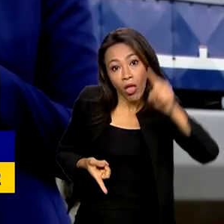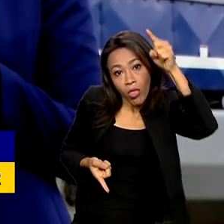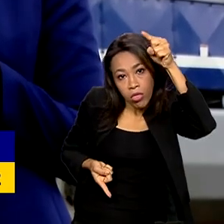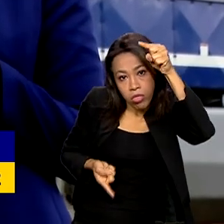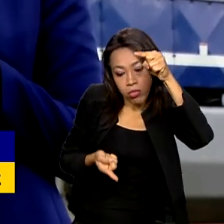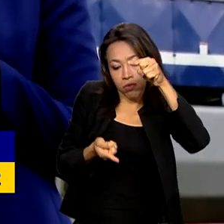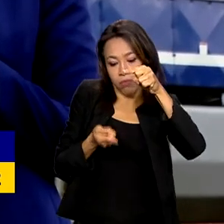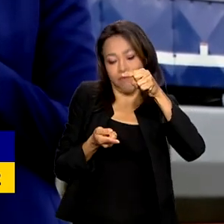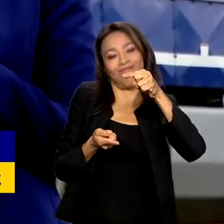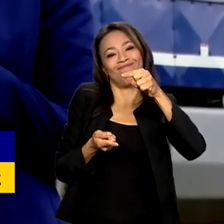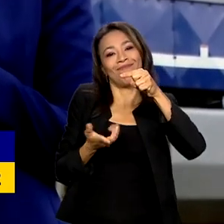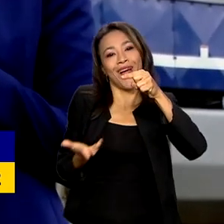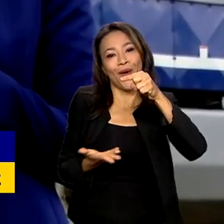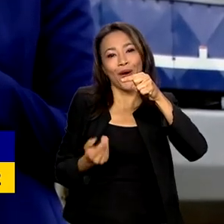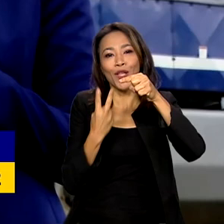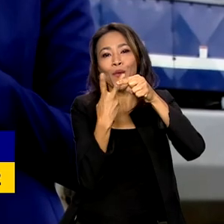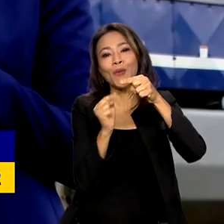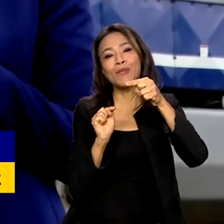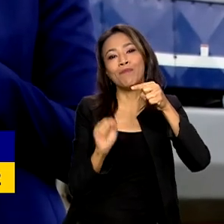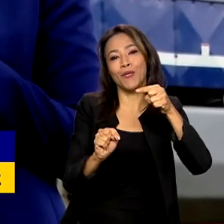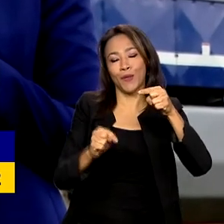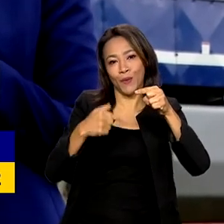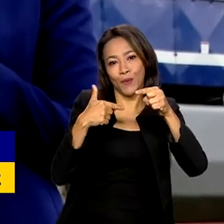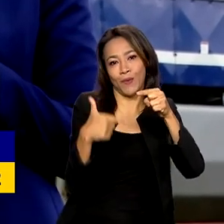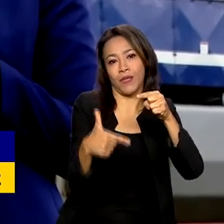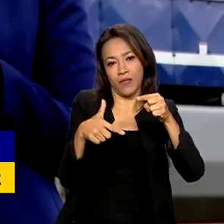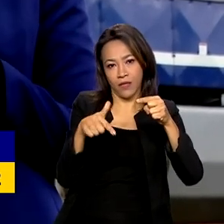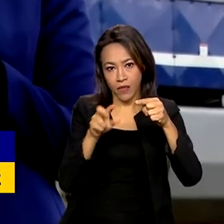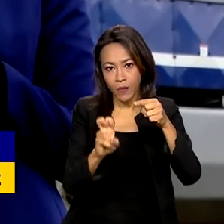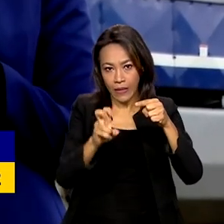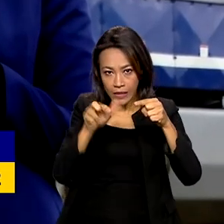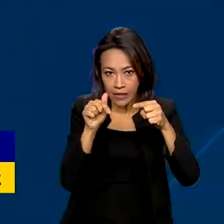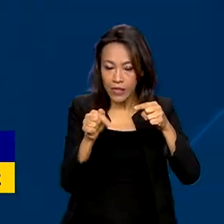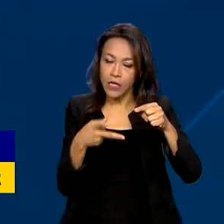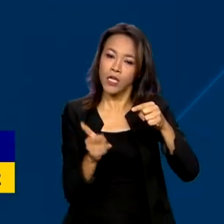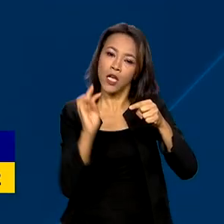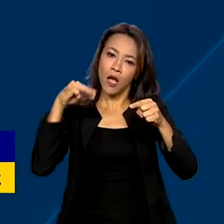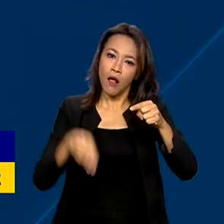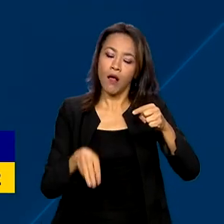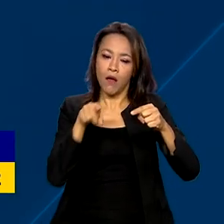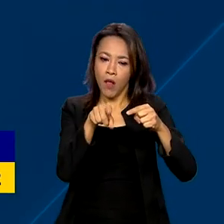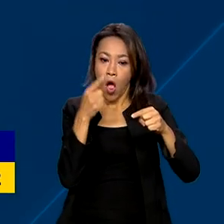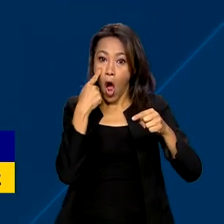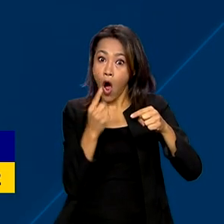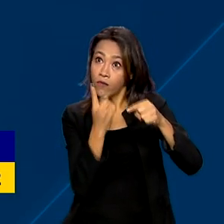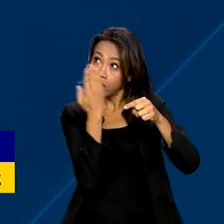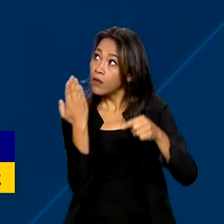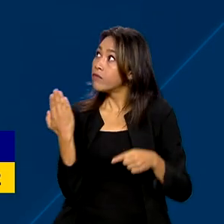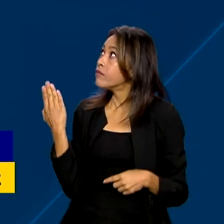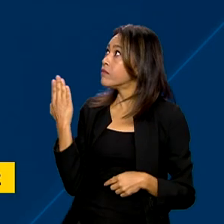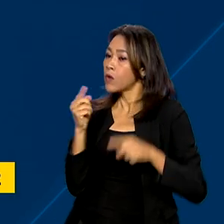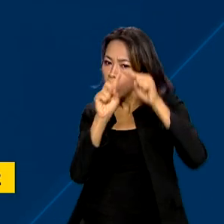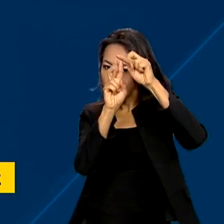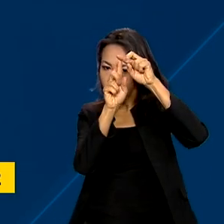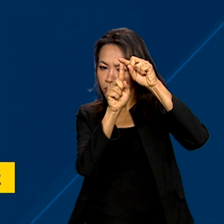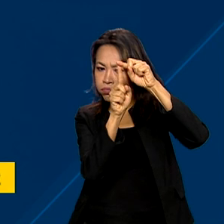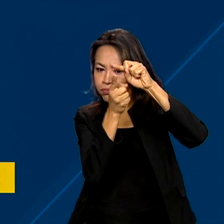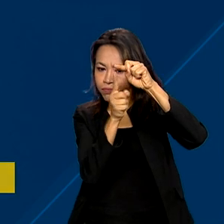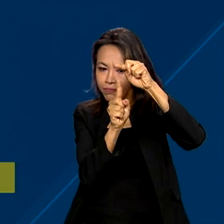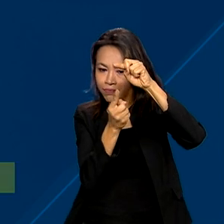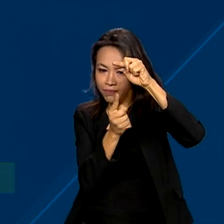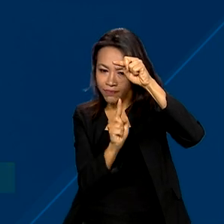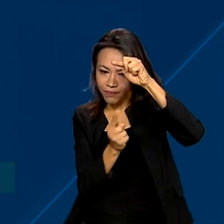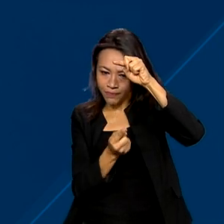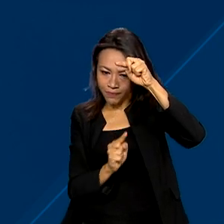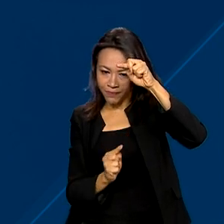e a Norte-Sul ficou com 2.257 quilômetros. Em toda a sua extensão, a ferrovia corta quatro